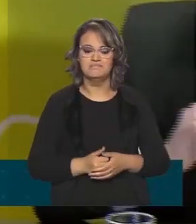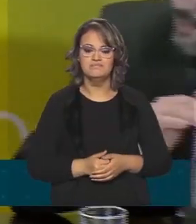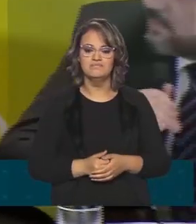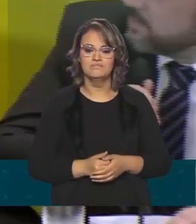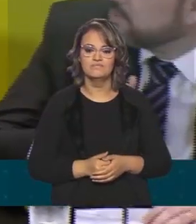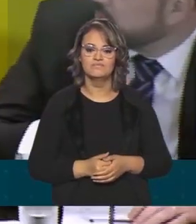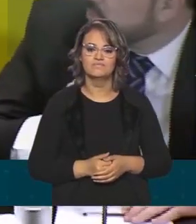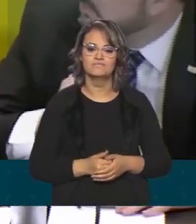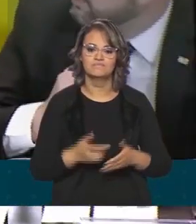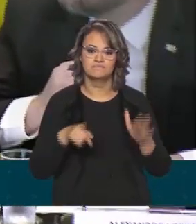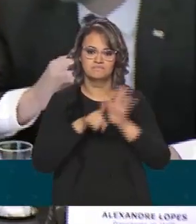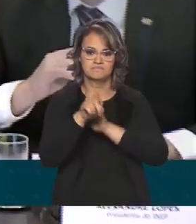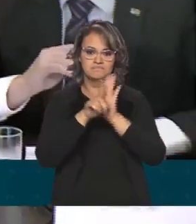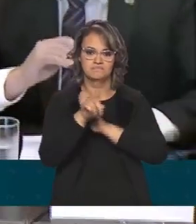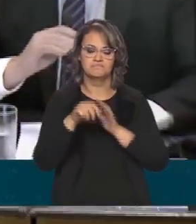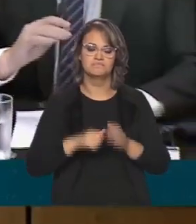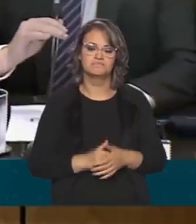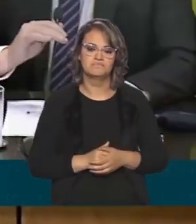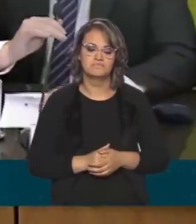Podemos abrir para as perguntas?